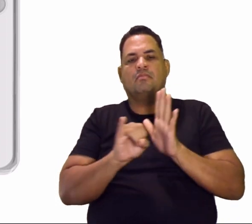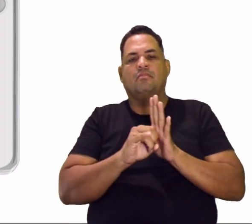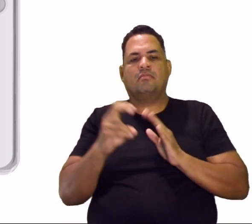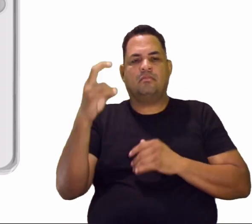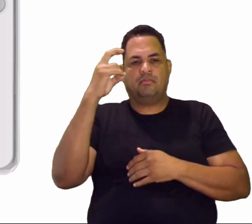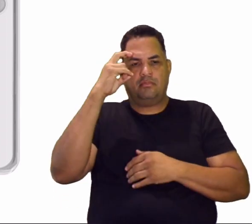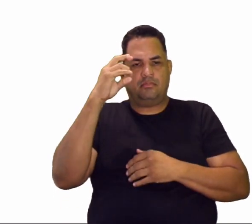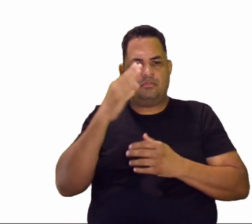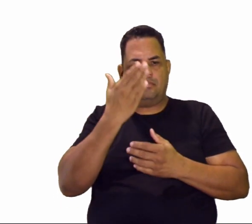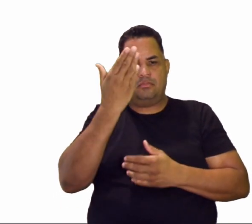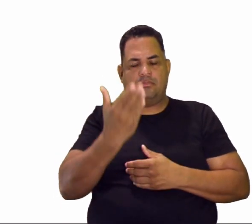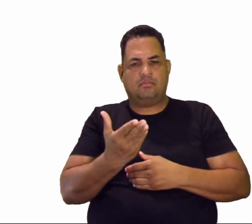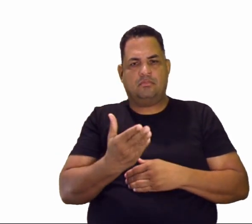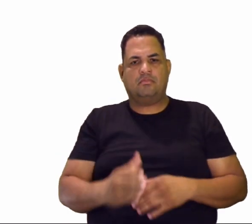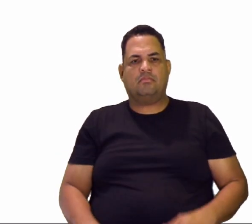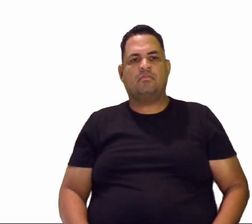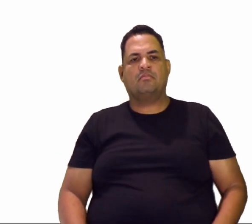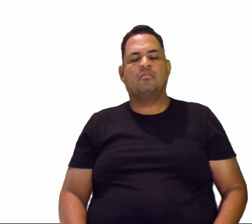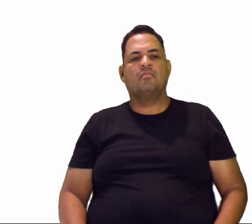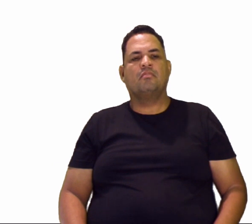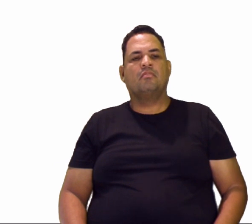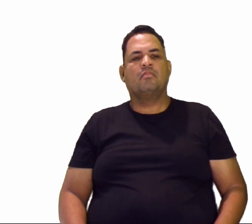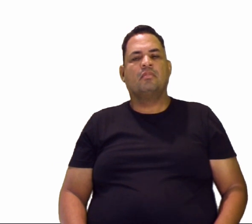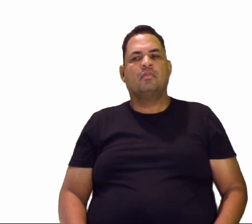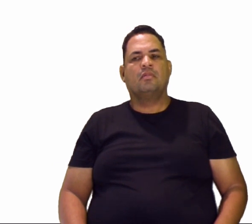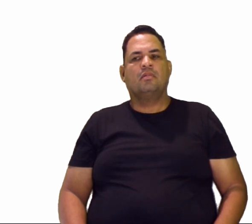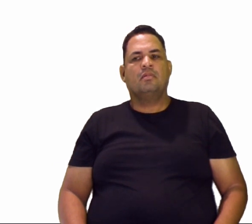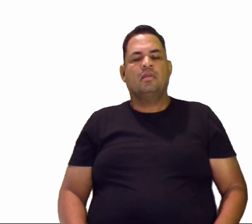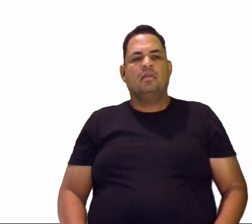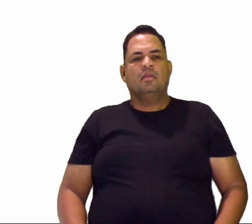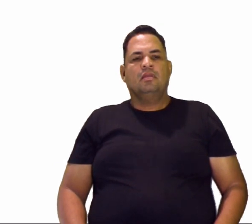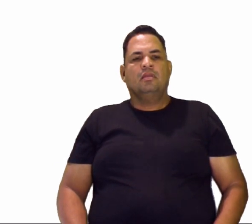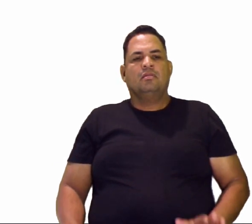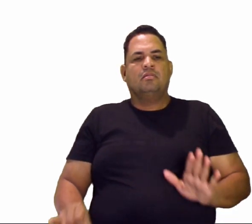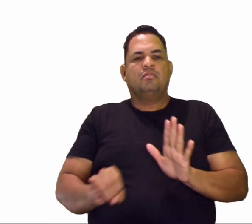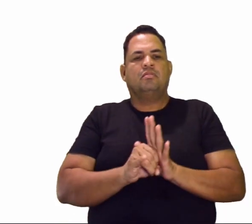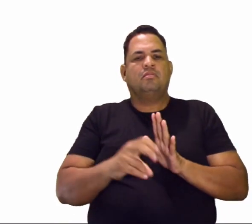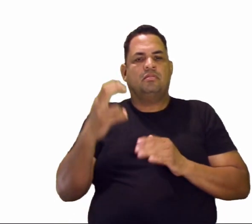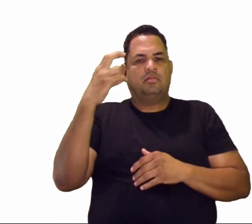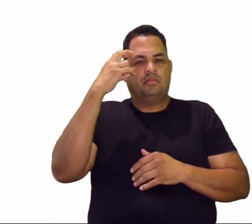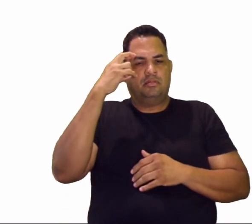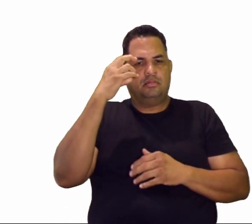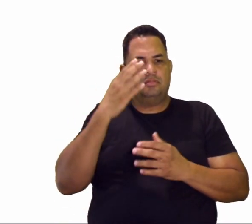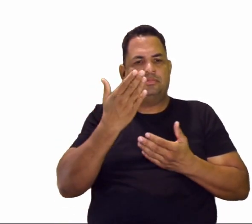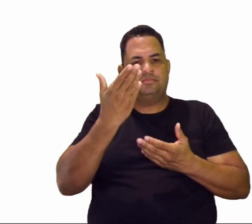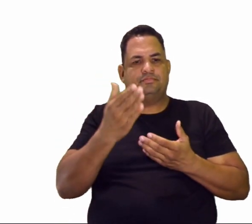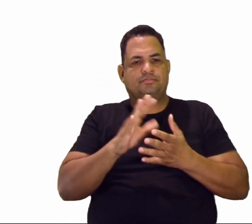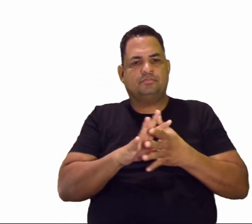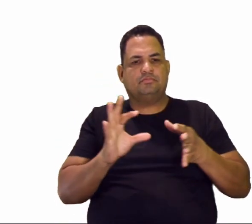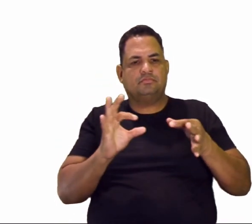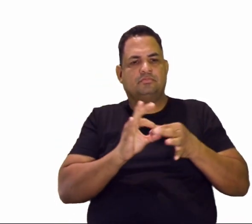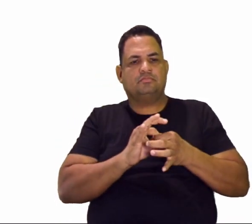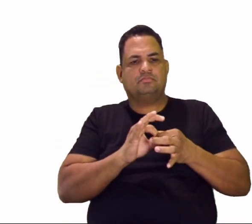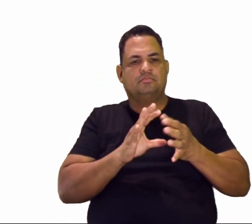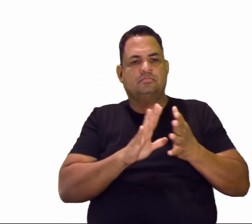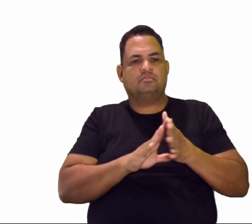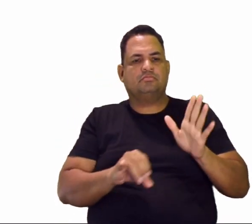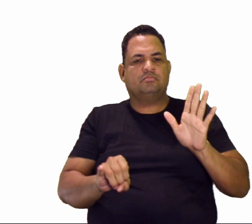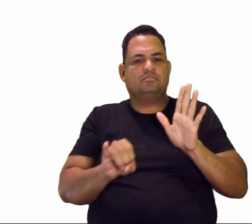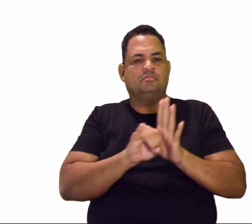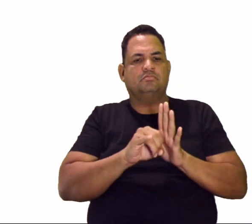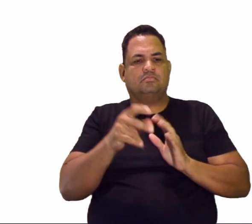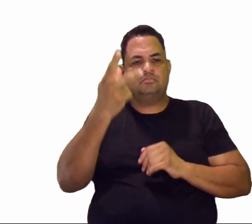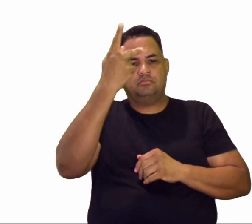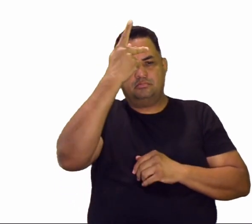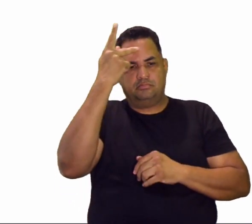culturais, cultura erudita e popular. Então, a identidade e cultura estão atreladas à identidade pessoal